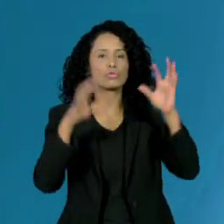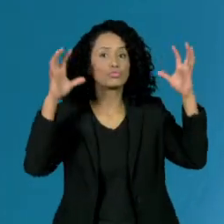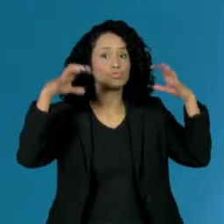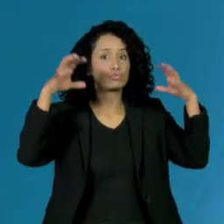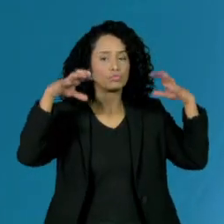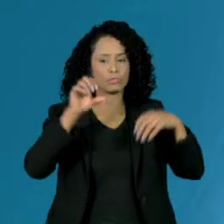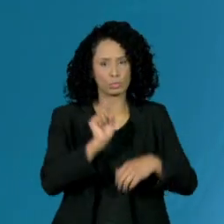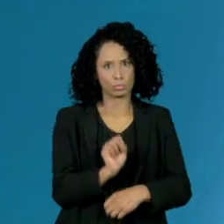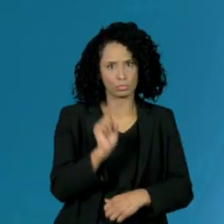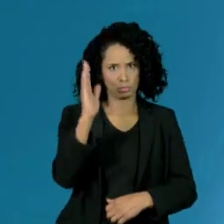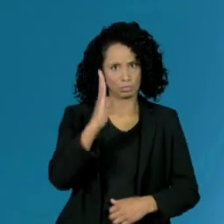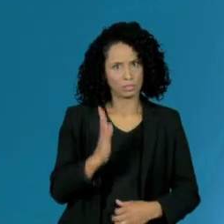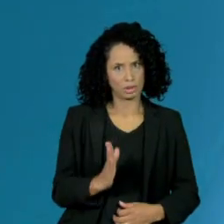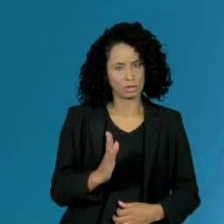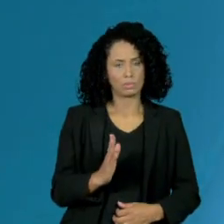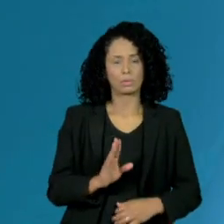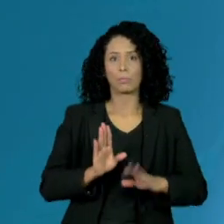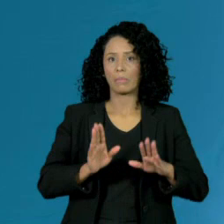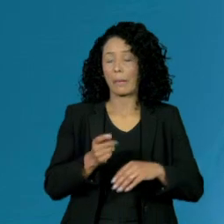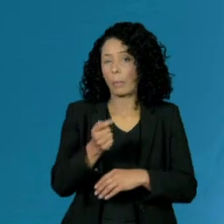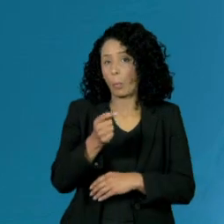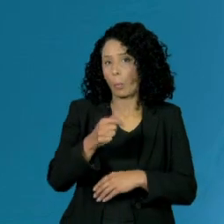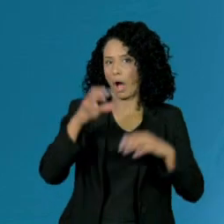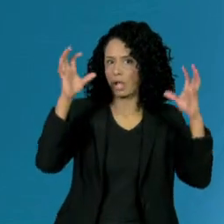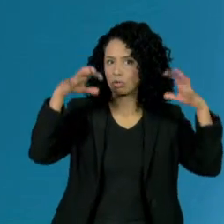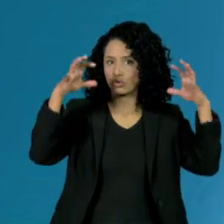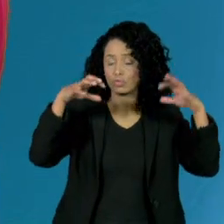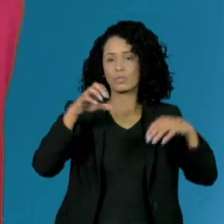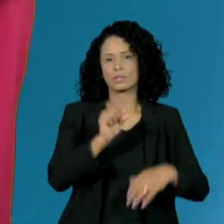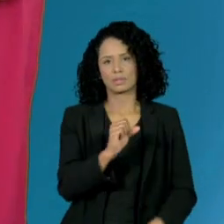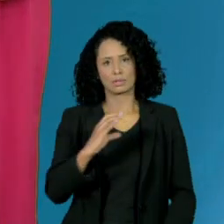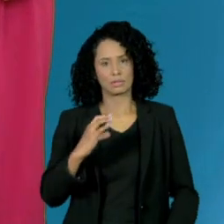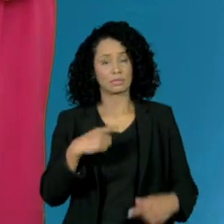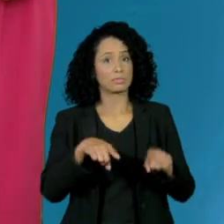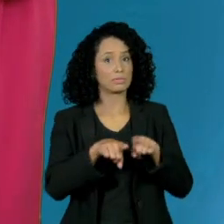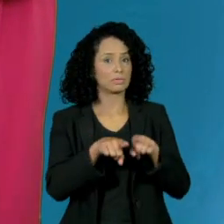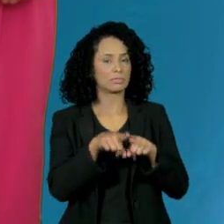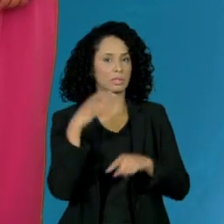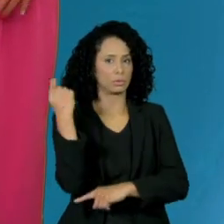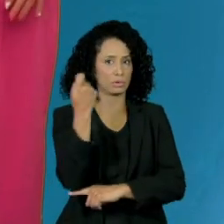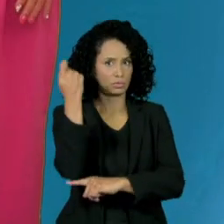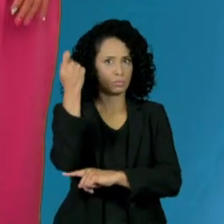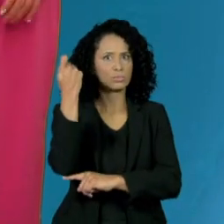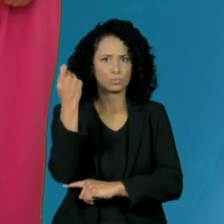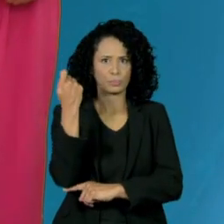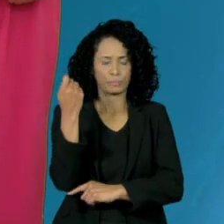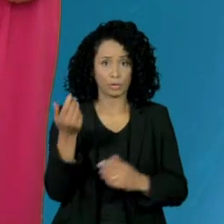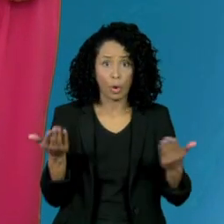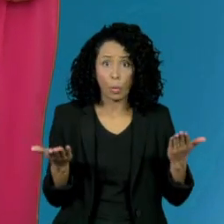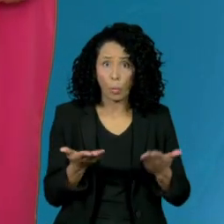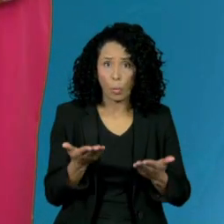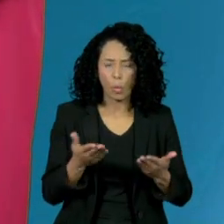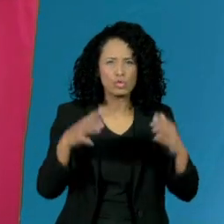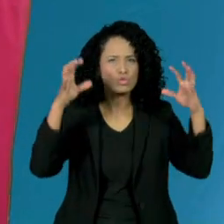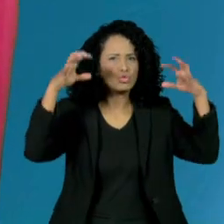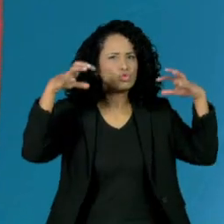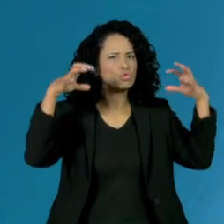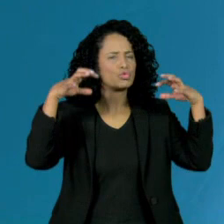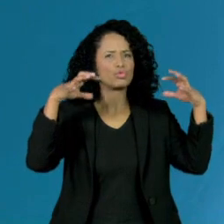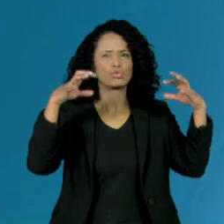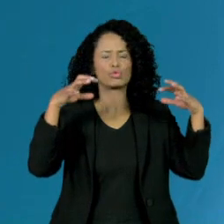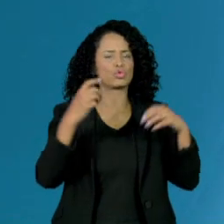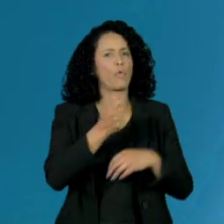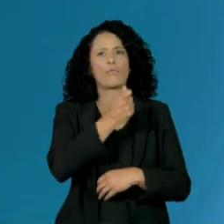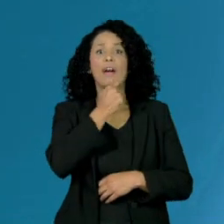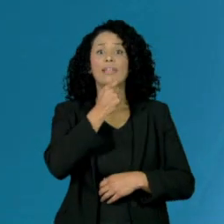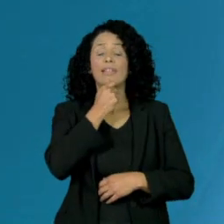sul do Brasil e com risco de temporais entre Santa Catarina e o estado do Rio Grande do Sul. Hoje não tem previsão de chuva na maior parte